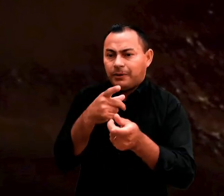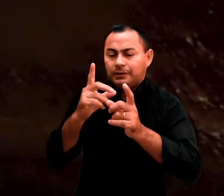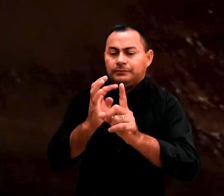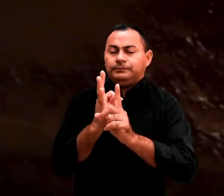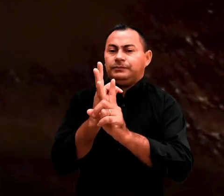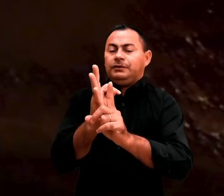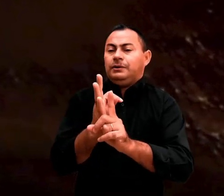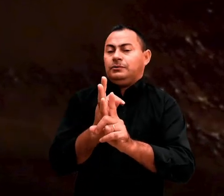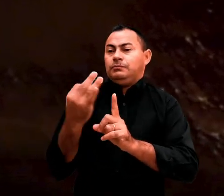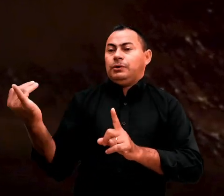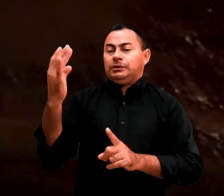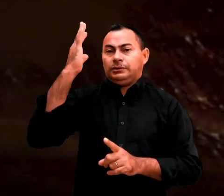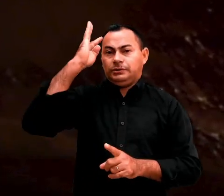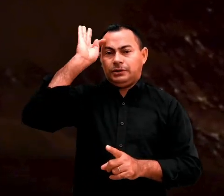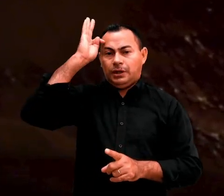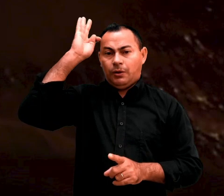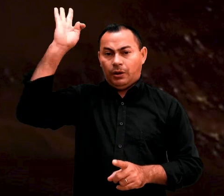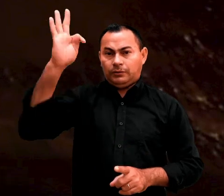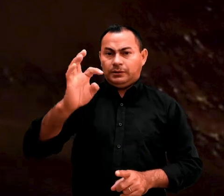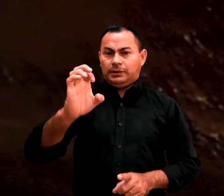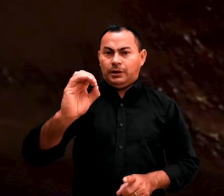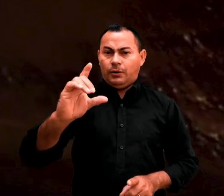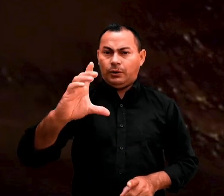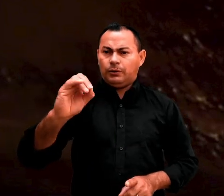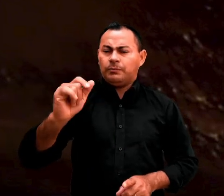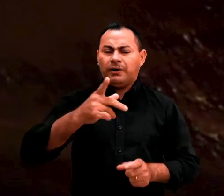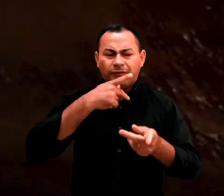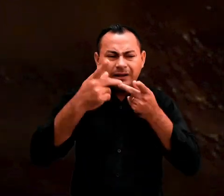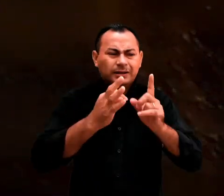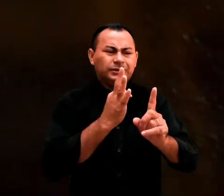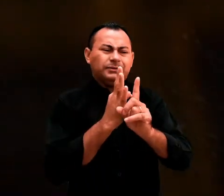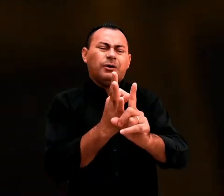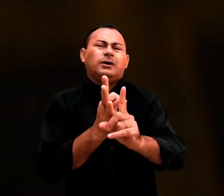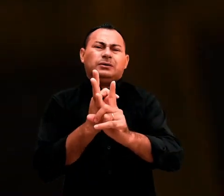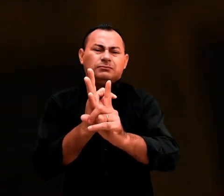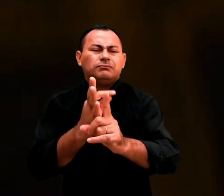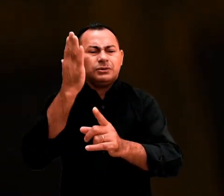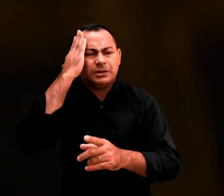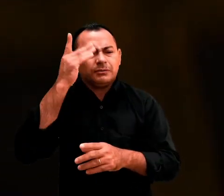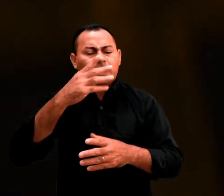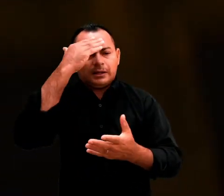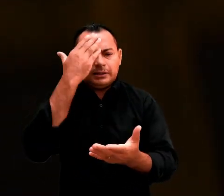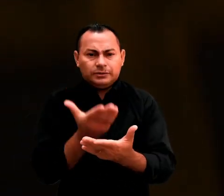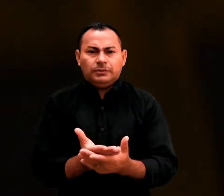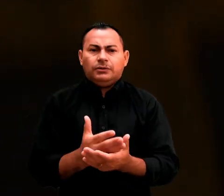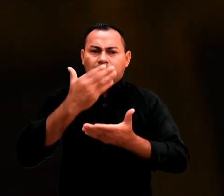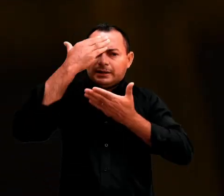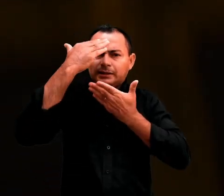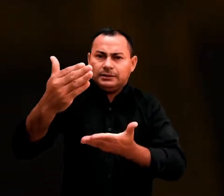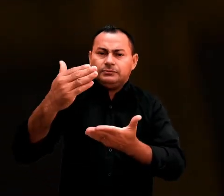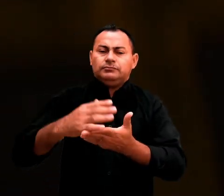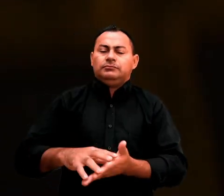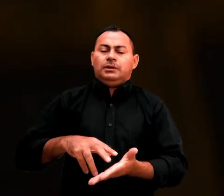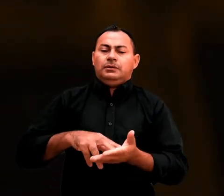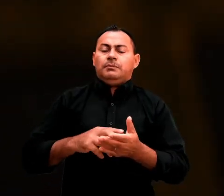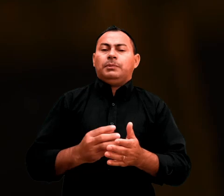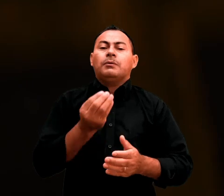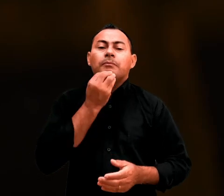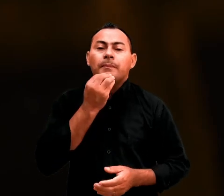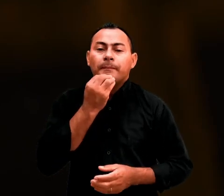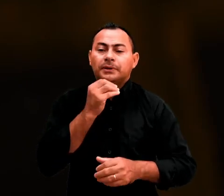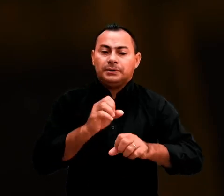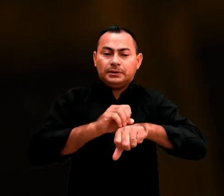as de um importante teólogo que fala com seu aluno, tipo, Timóteo, sei muito bem no que acredito. Estou agradecido e convencido pela